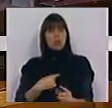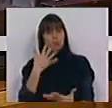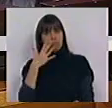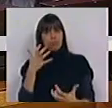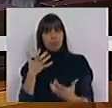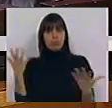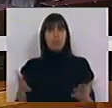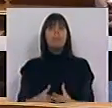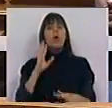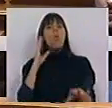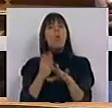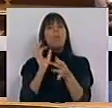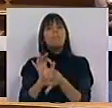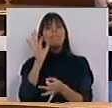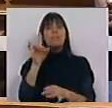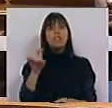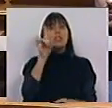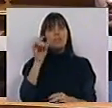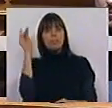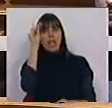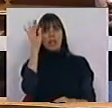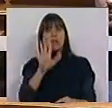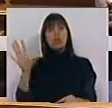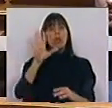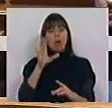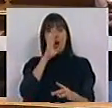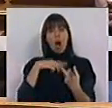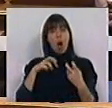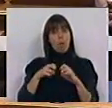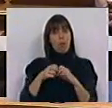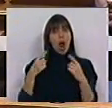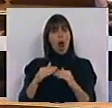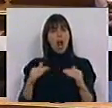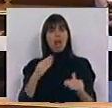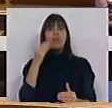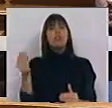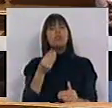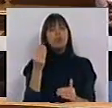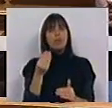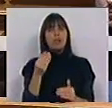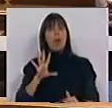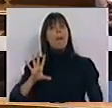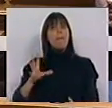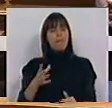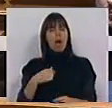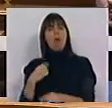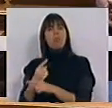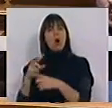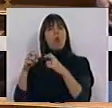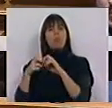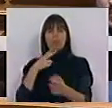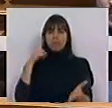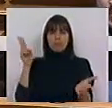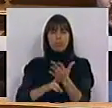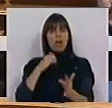vemos. Uma última nota para as questões do interior. Se temos um problema ao nível de juventude no país, temos também um problema